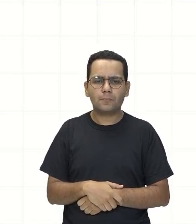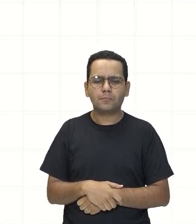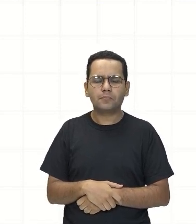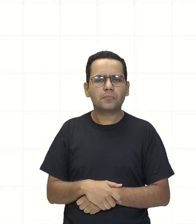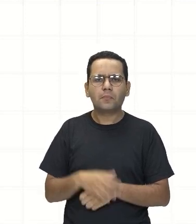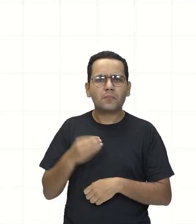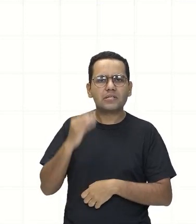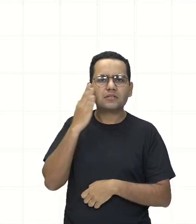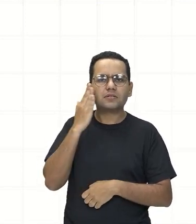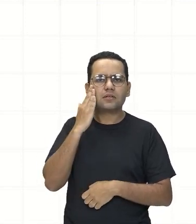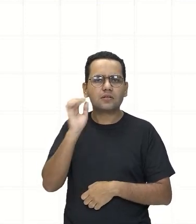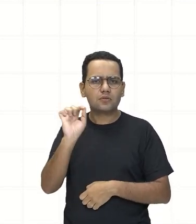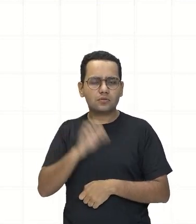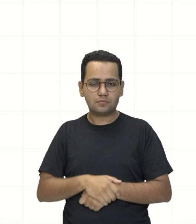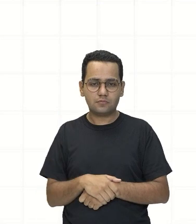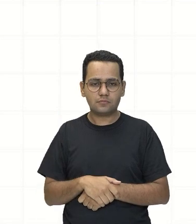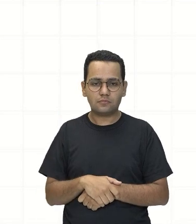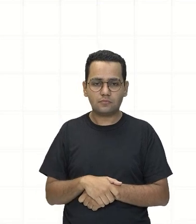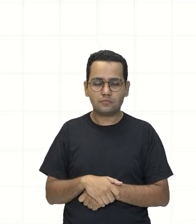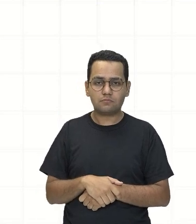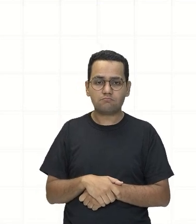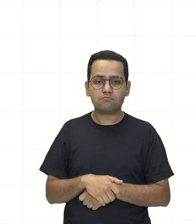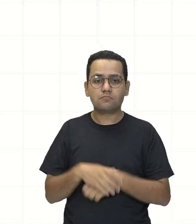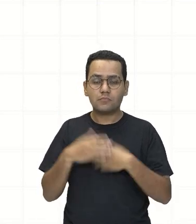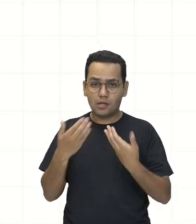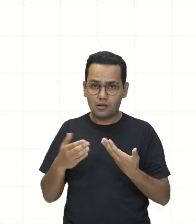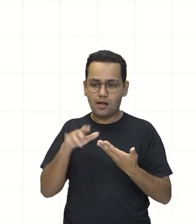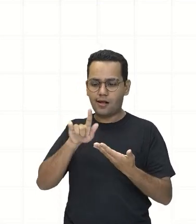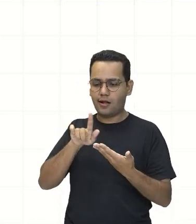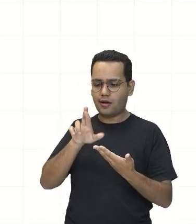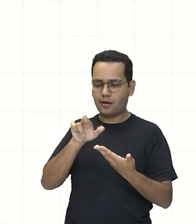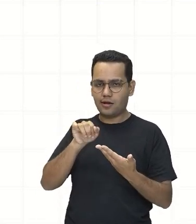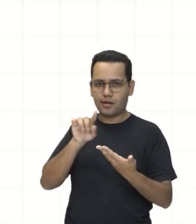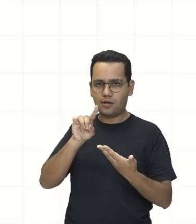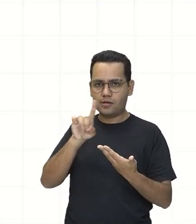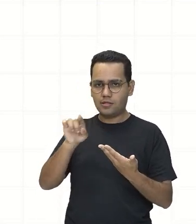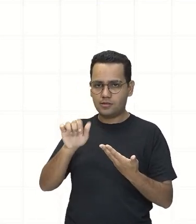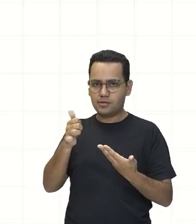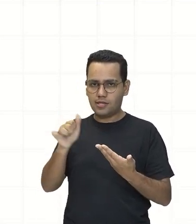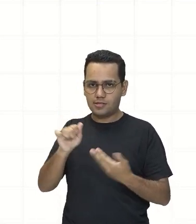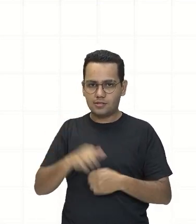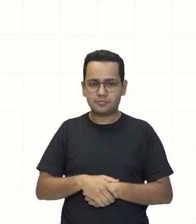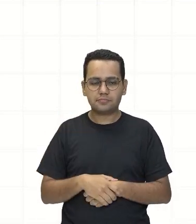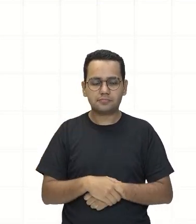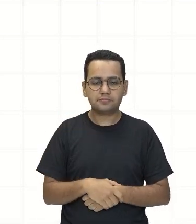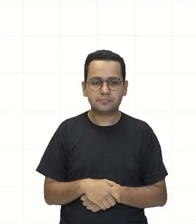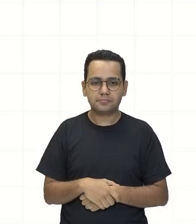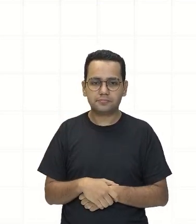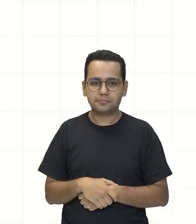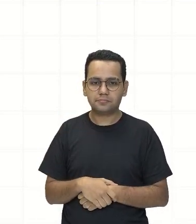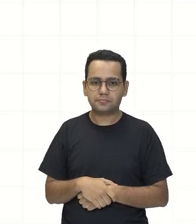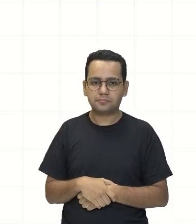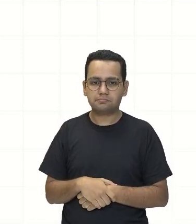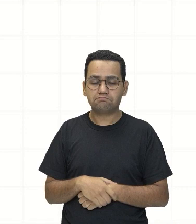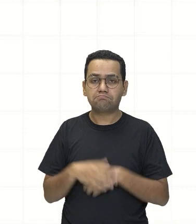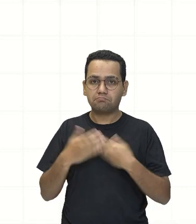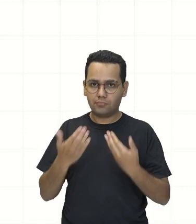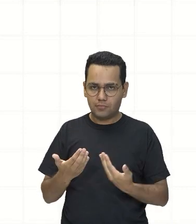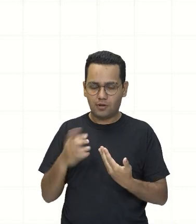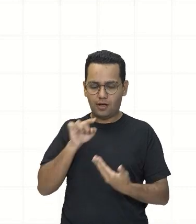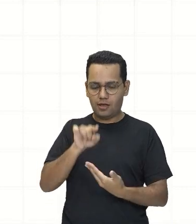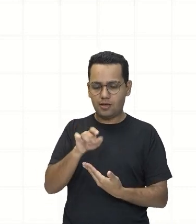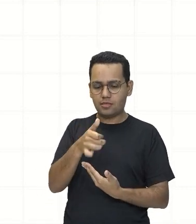Você tem que comparar A ordem de grandeza Observe que aqui, olha Eu tenho 10 elevado a